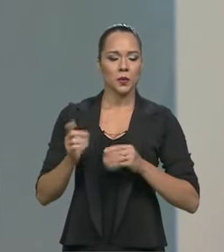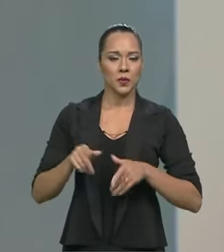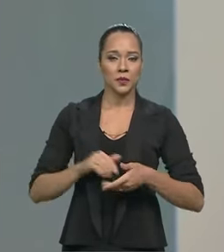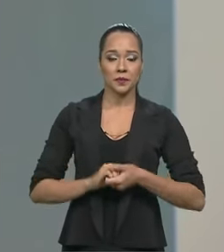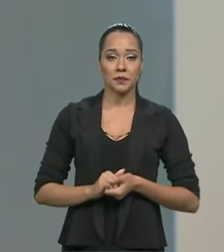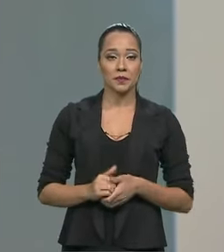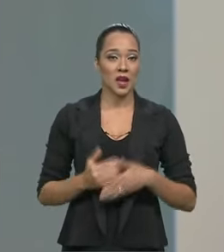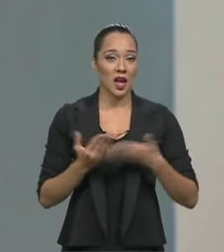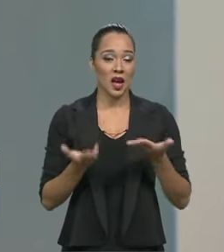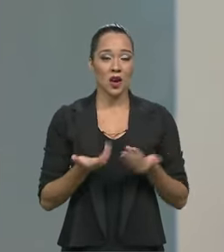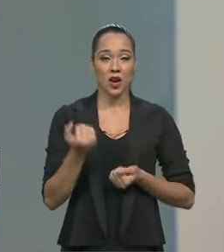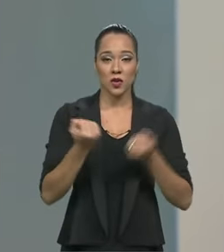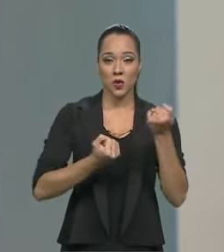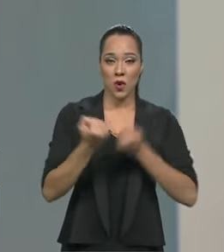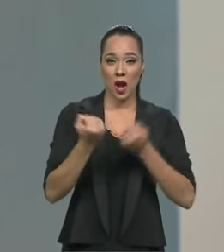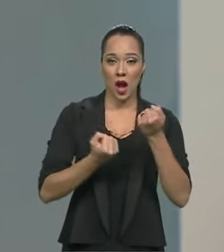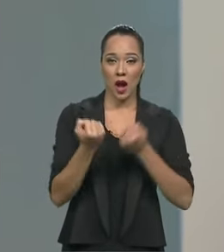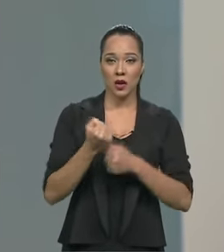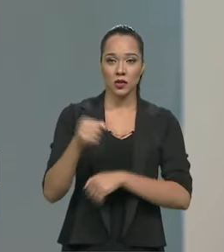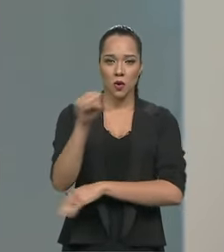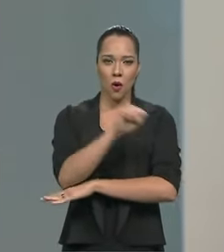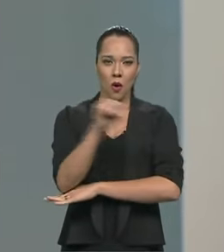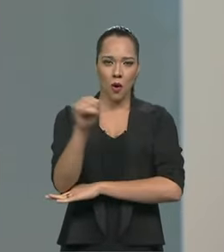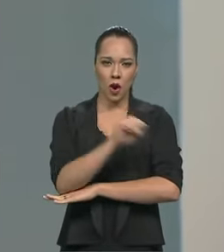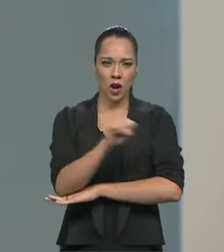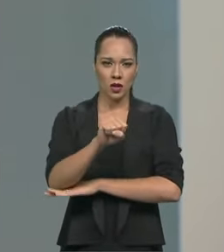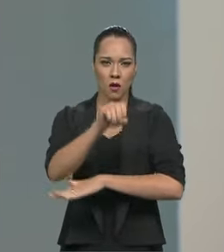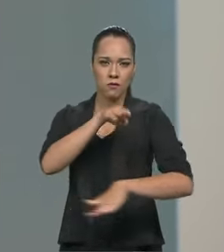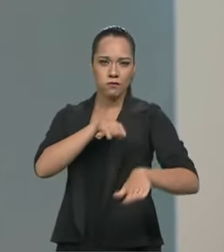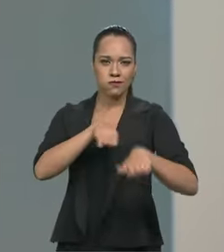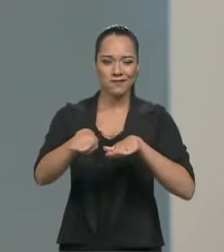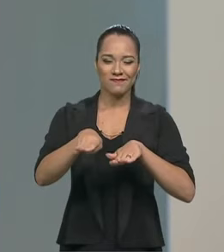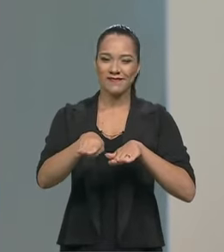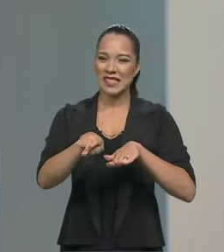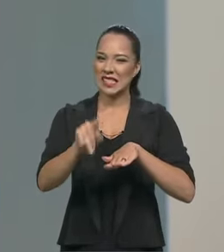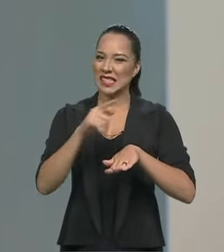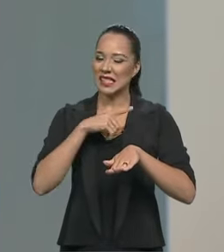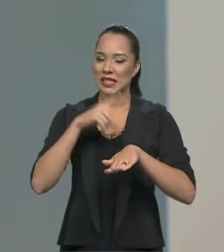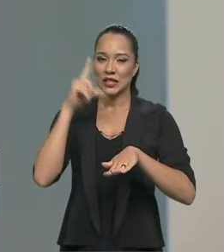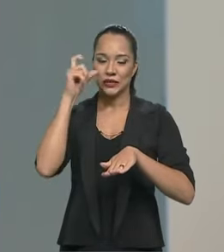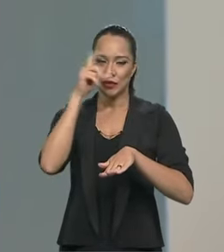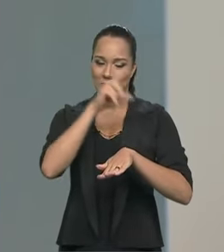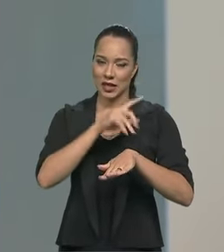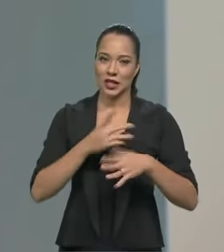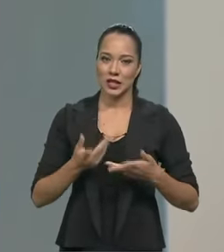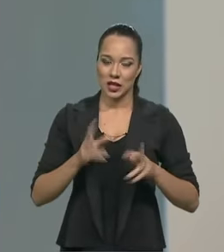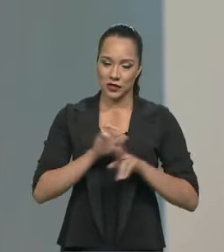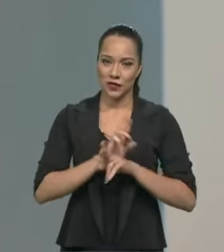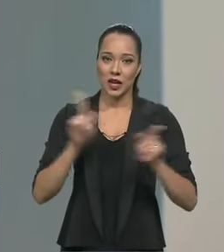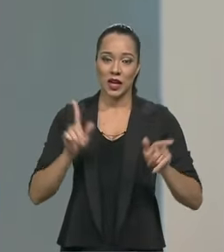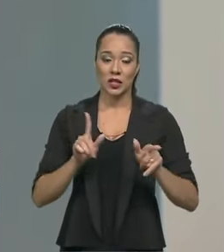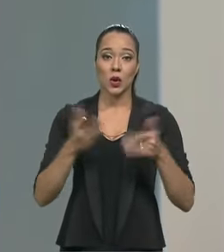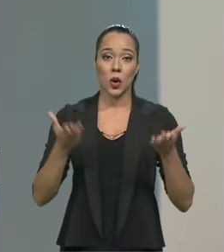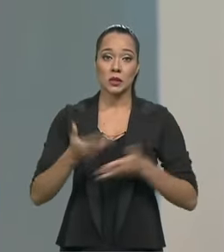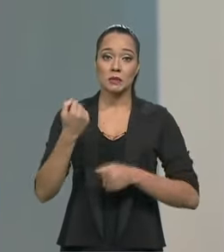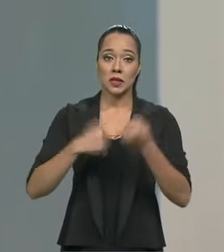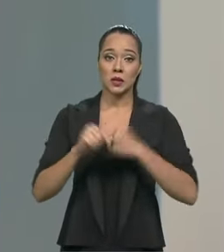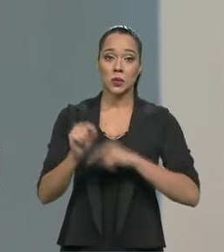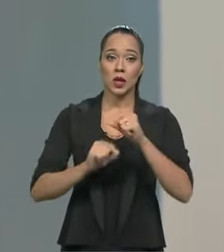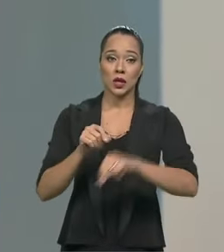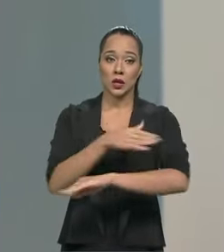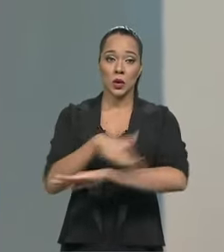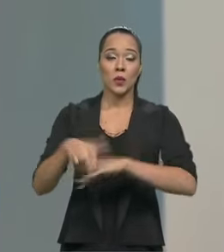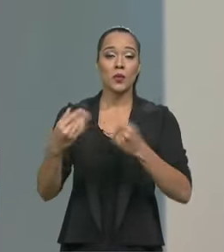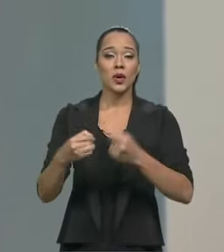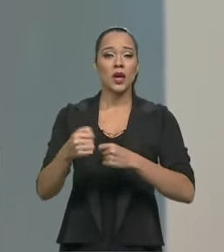Já no carro elétrico de corrida, não, é muita quem? Um Fórmula, um Fórmula elétrico hoje tem que correr nas piscinas de rua,